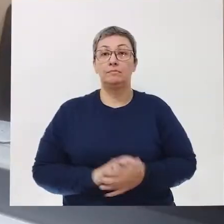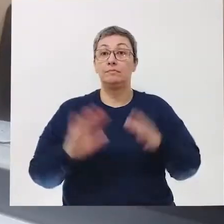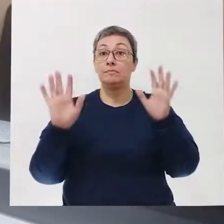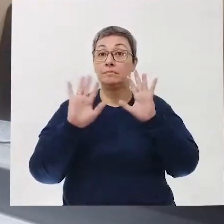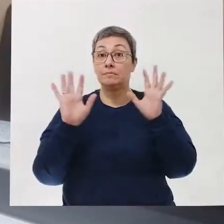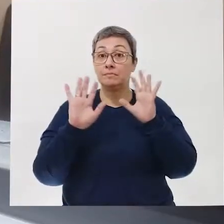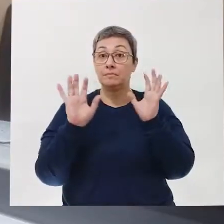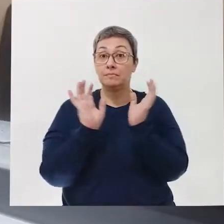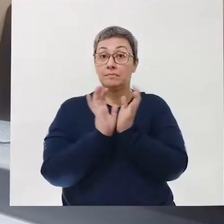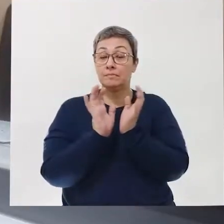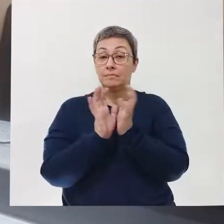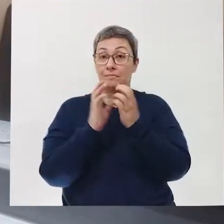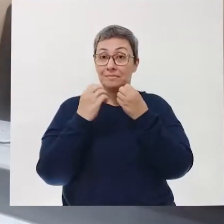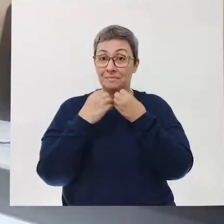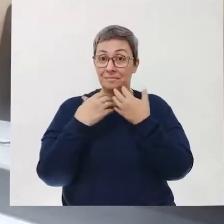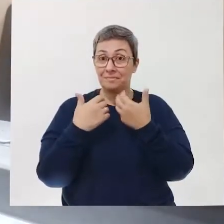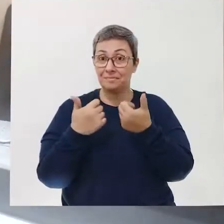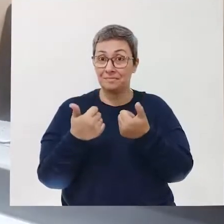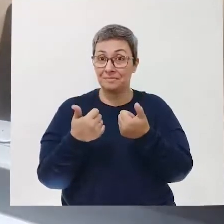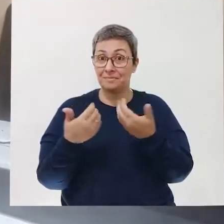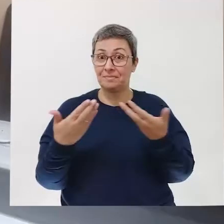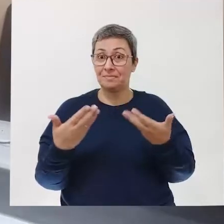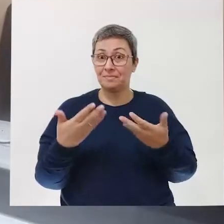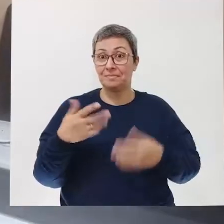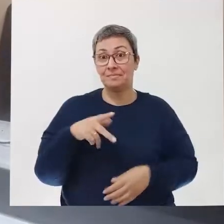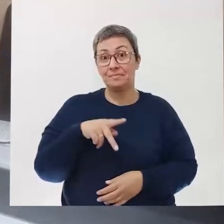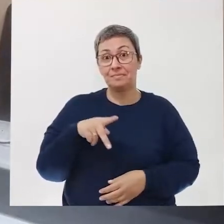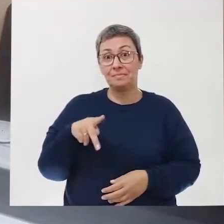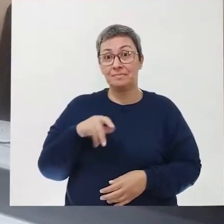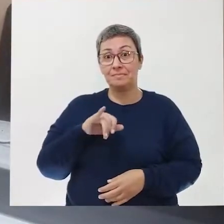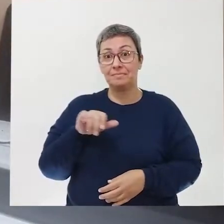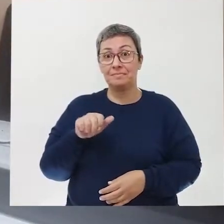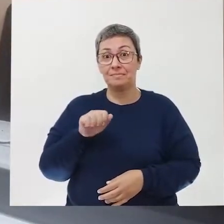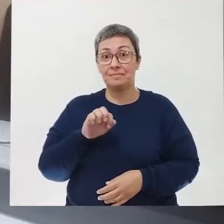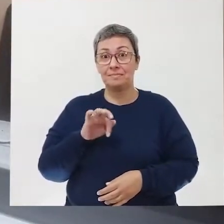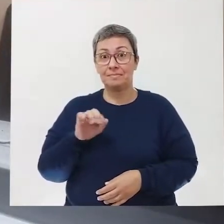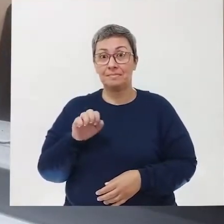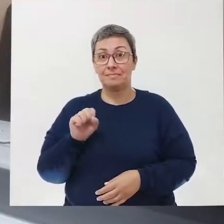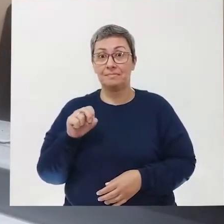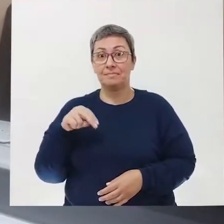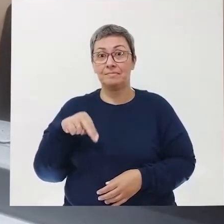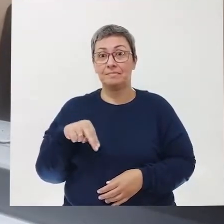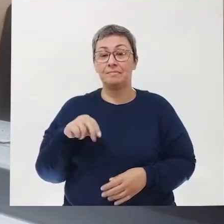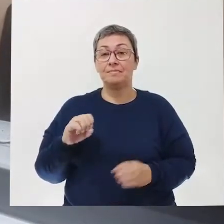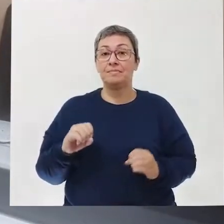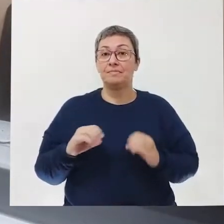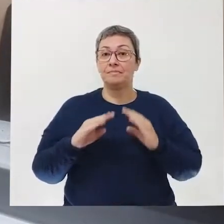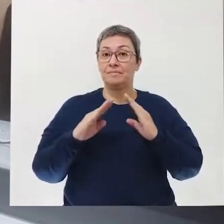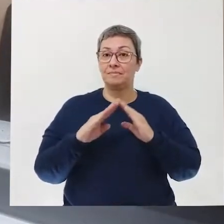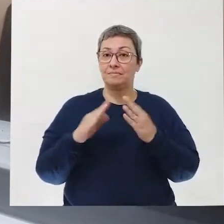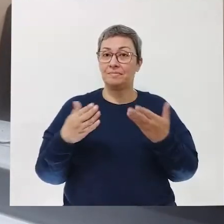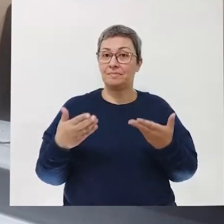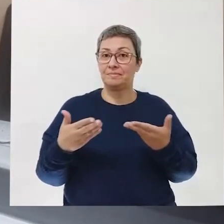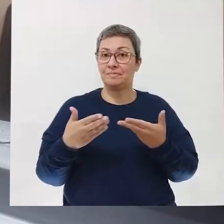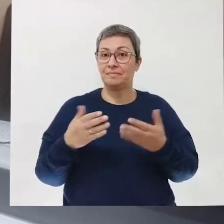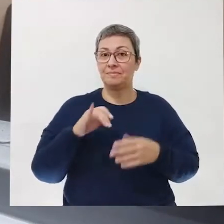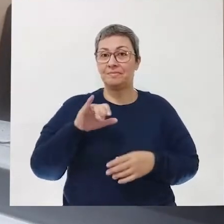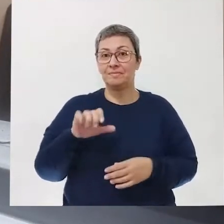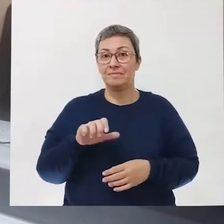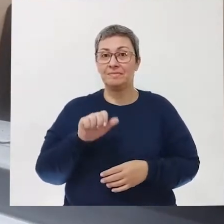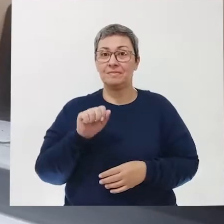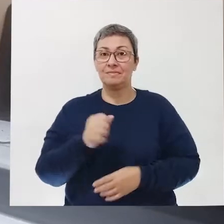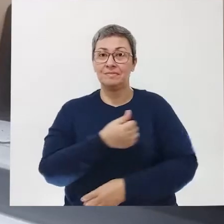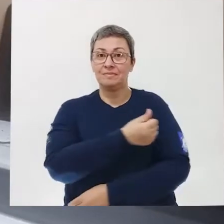Olá pessoal, tudo bem com vocês? Eu sou o professor Jefferson e esse é o programa Saberes em Casa